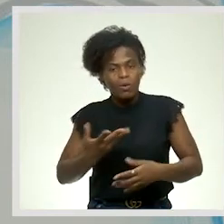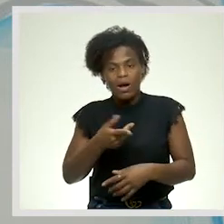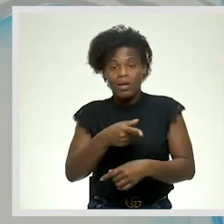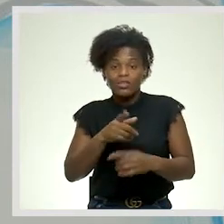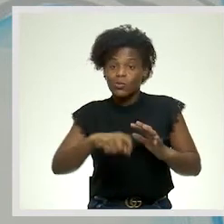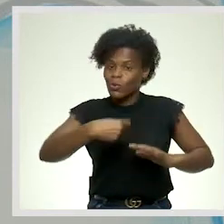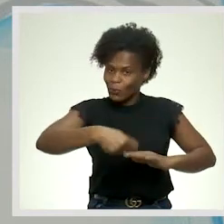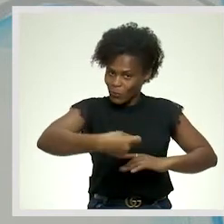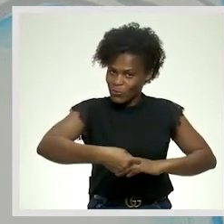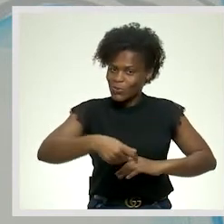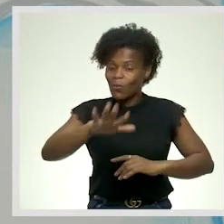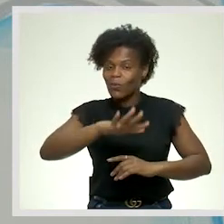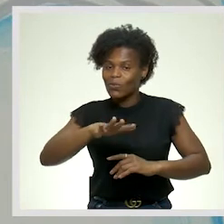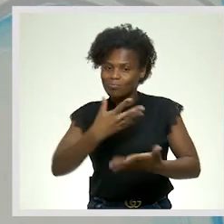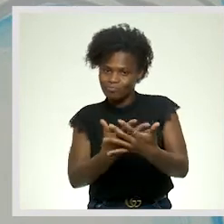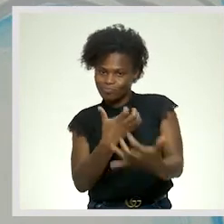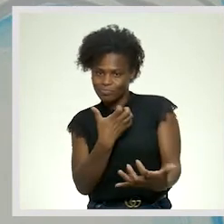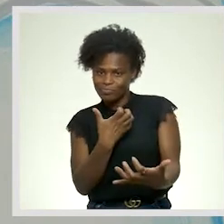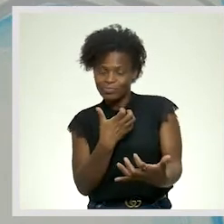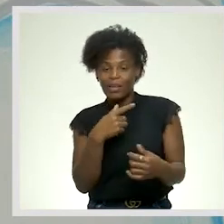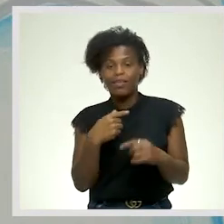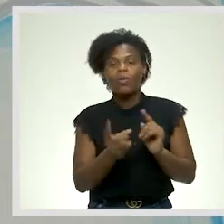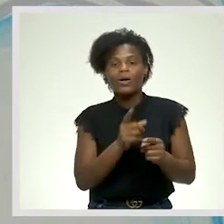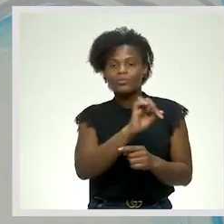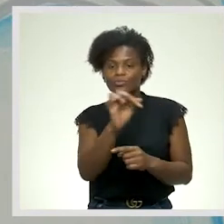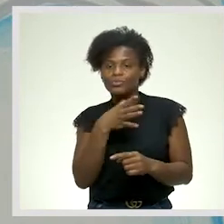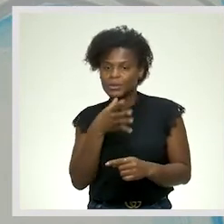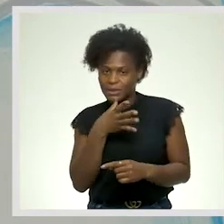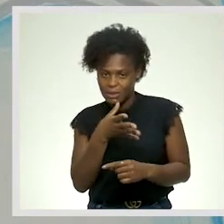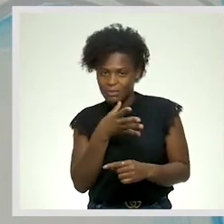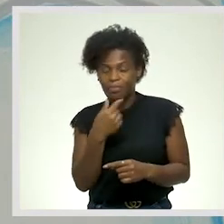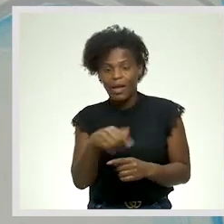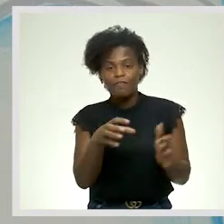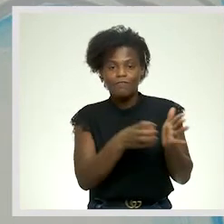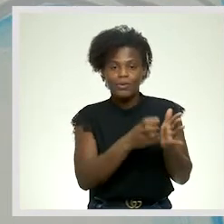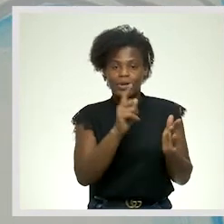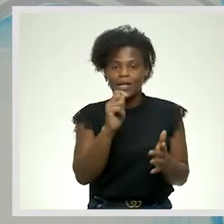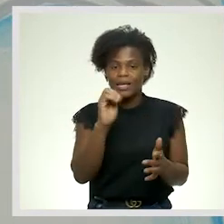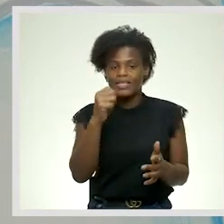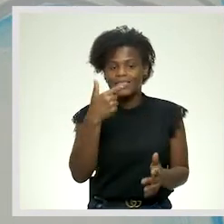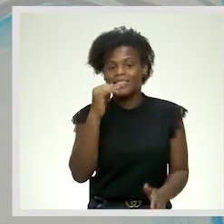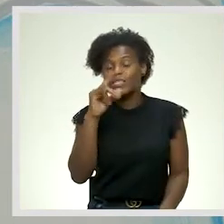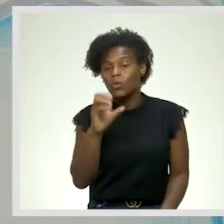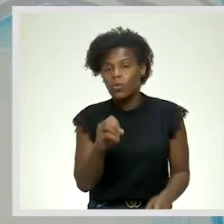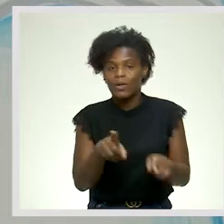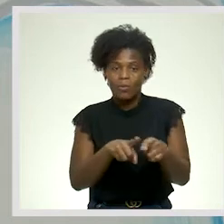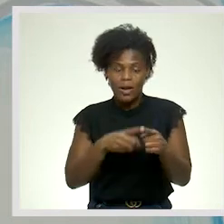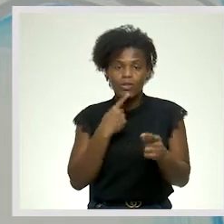recurso para enfatizar aquilo que você diz, Tem uma figura de estilo aí, que se chama, já sabe, não se esqueça,